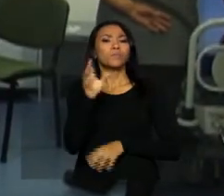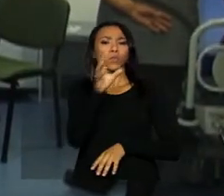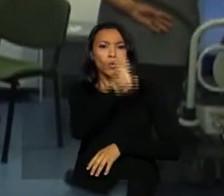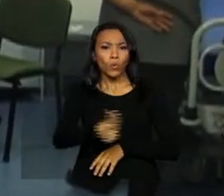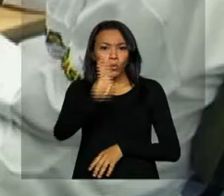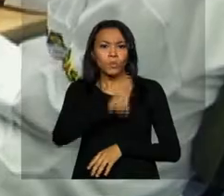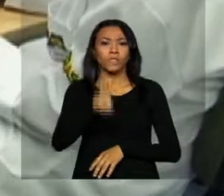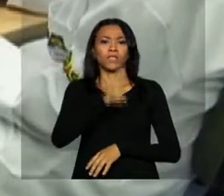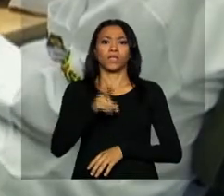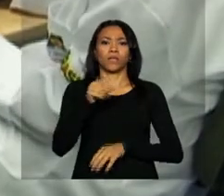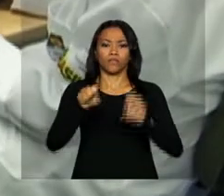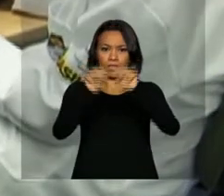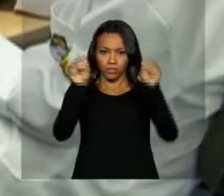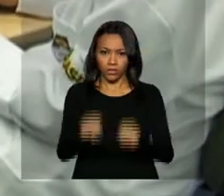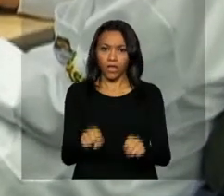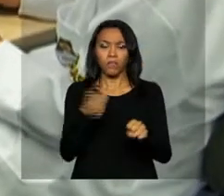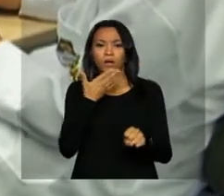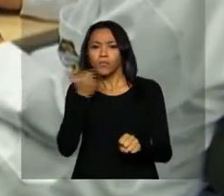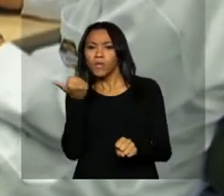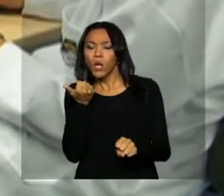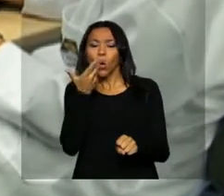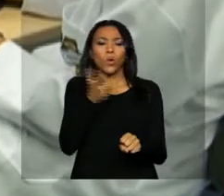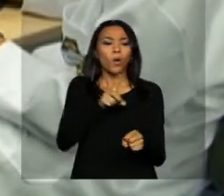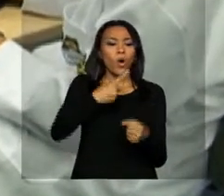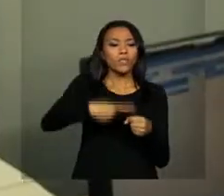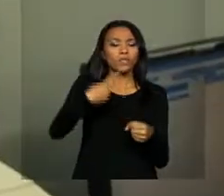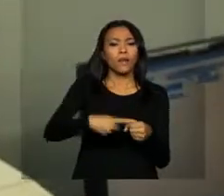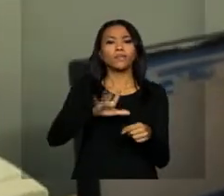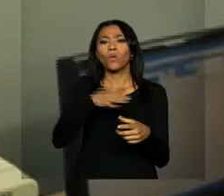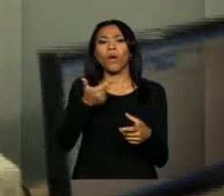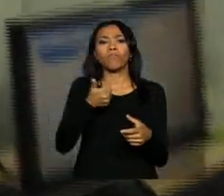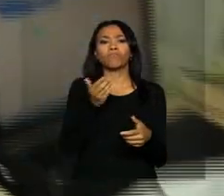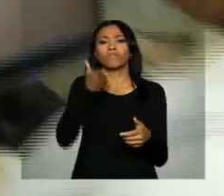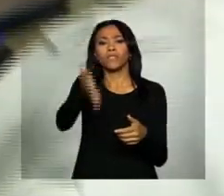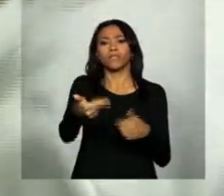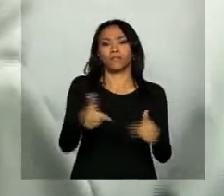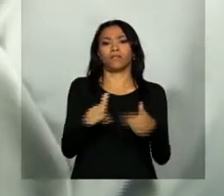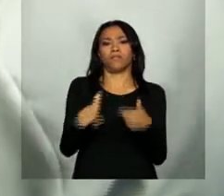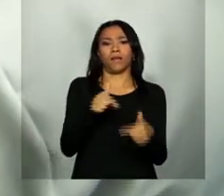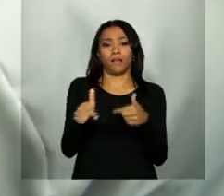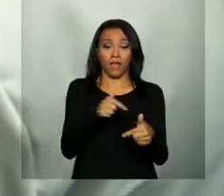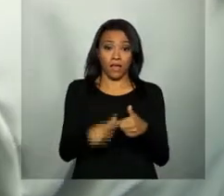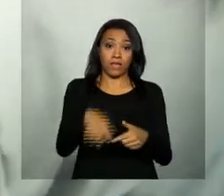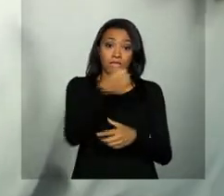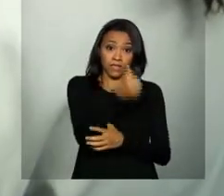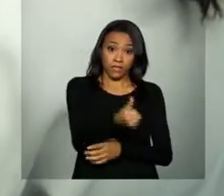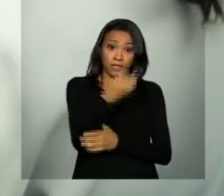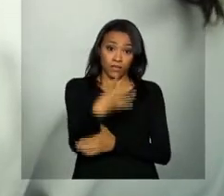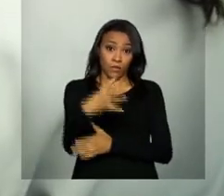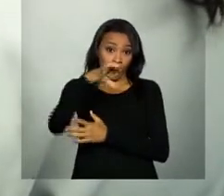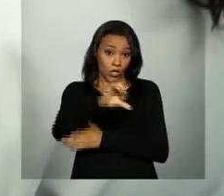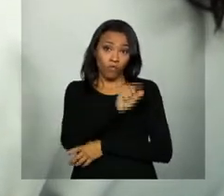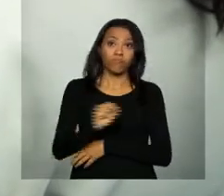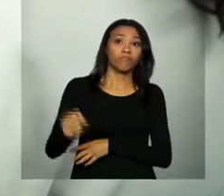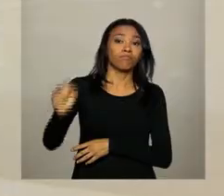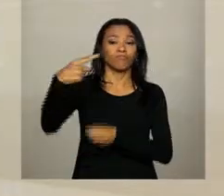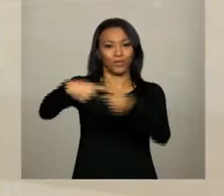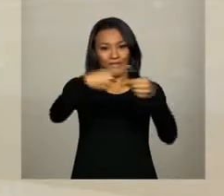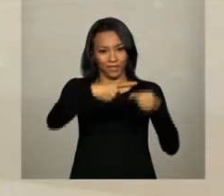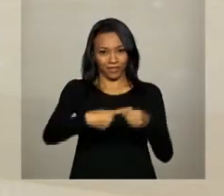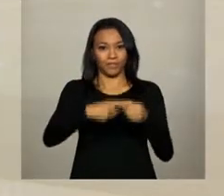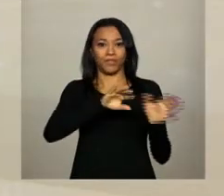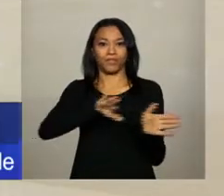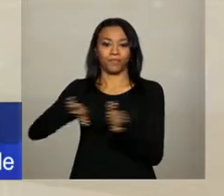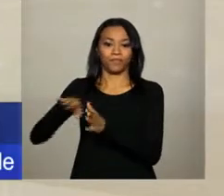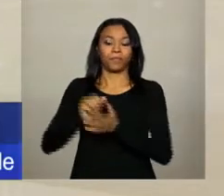sistema do programa as opções de cidade que querem atuar, entre 649 municípios. No